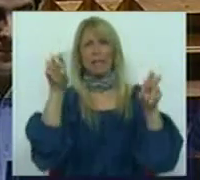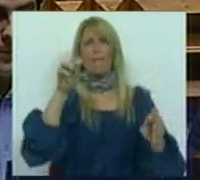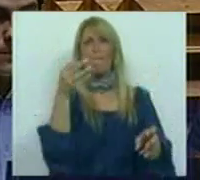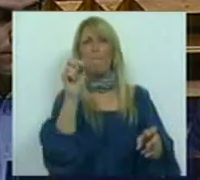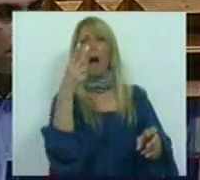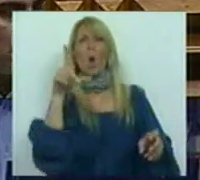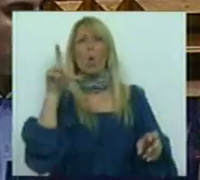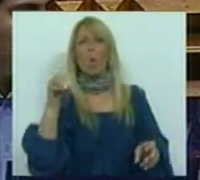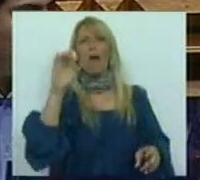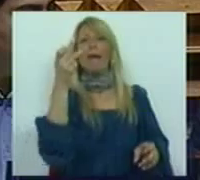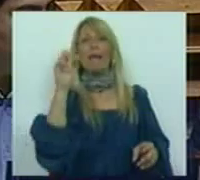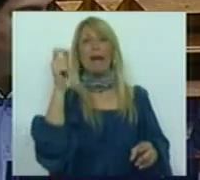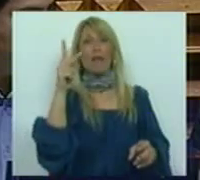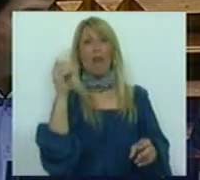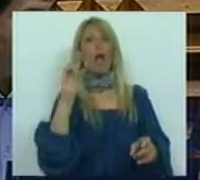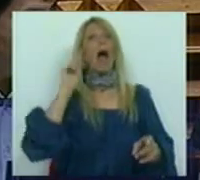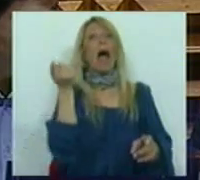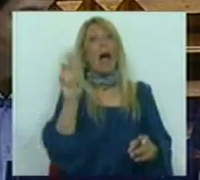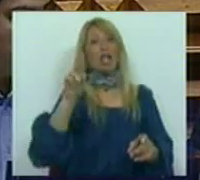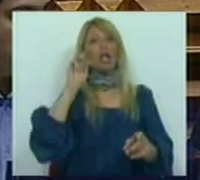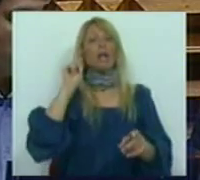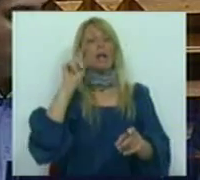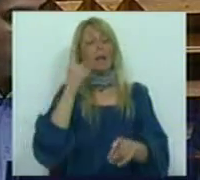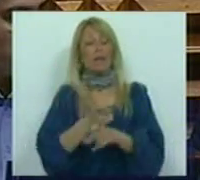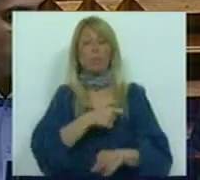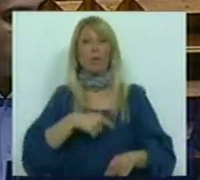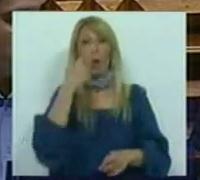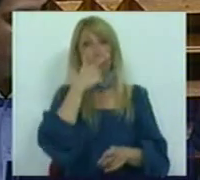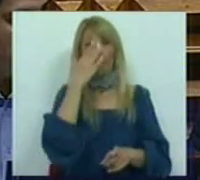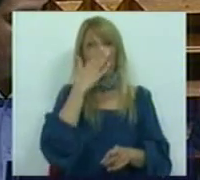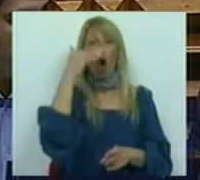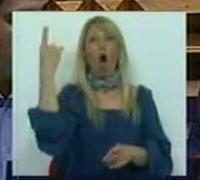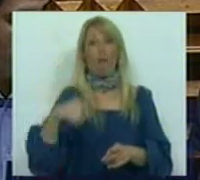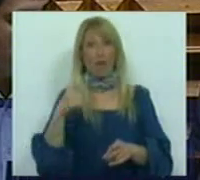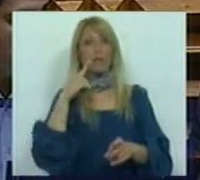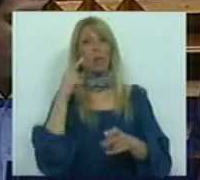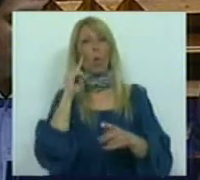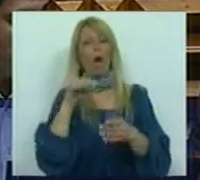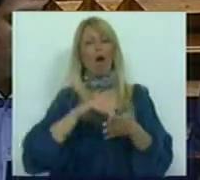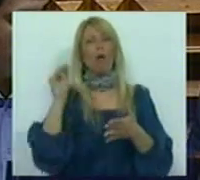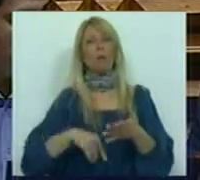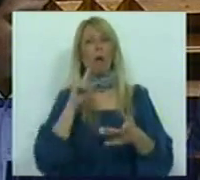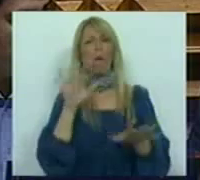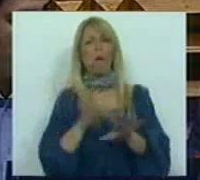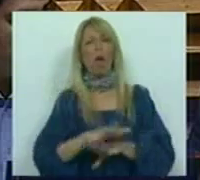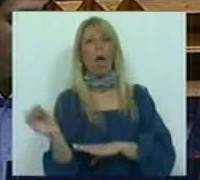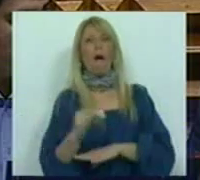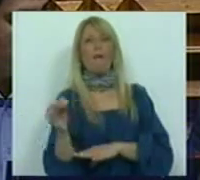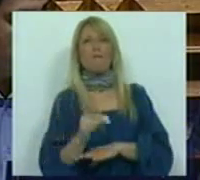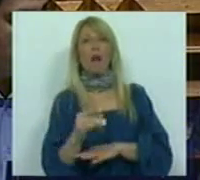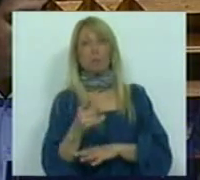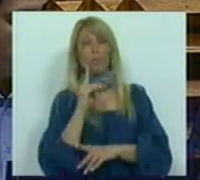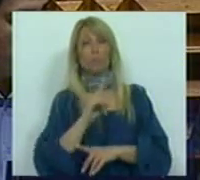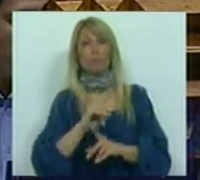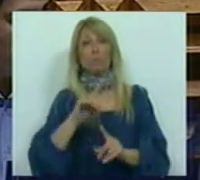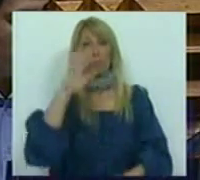Carvalho, anterior inspetor, se houvesse noção de contrato de trabalho dissimulado e de trabalho não declarado, com o sancionamento direto, seria muito